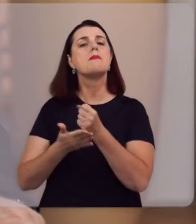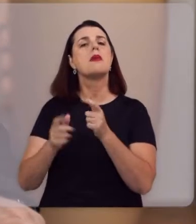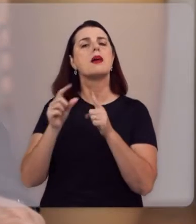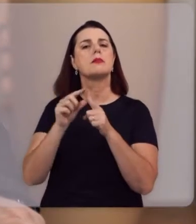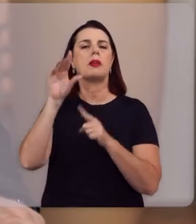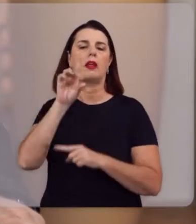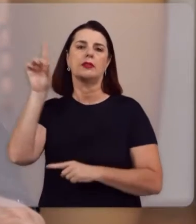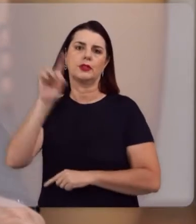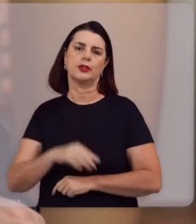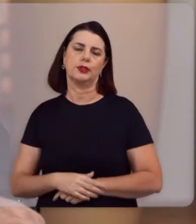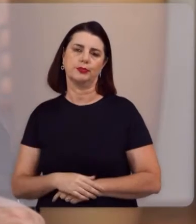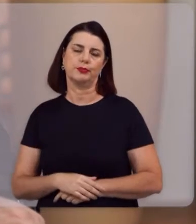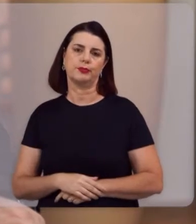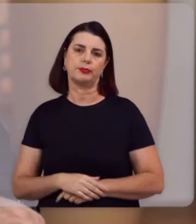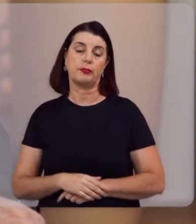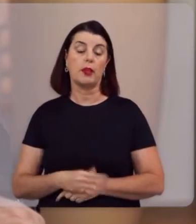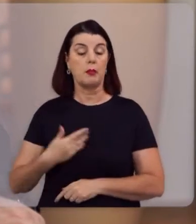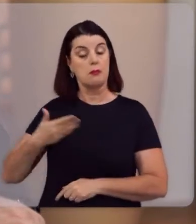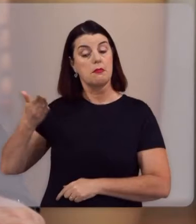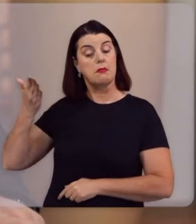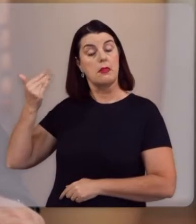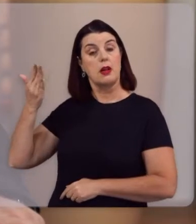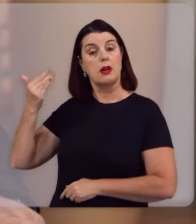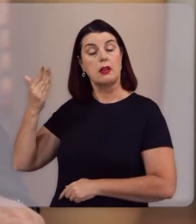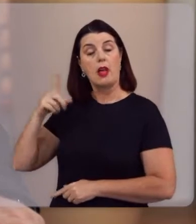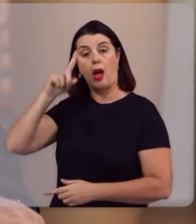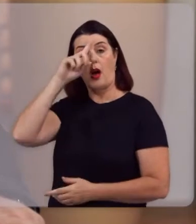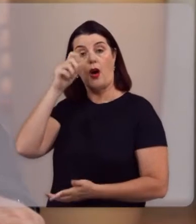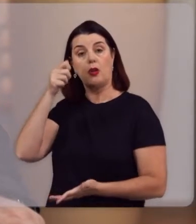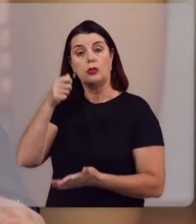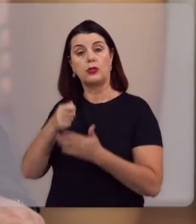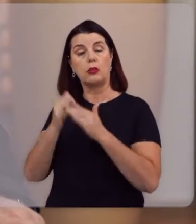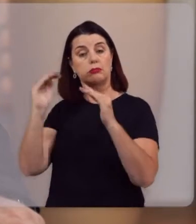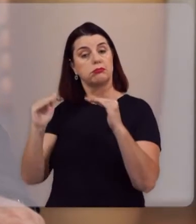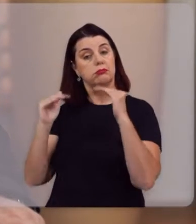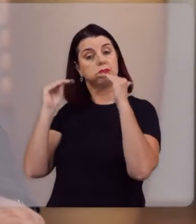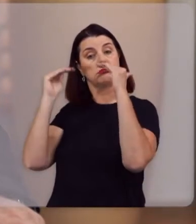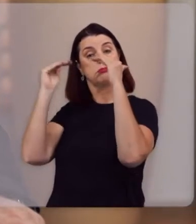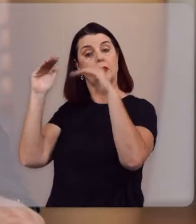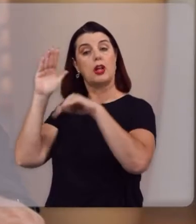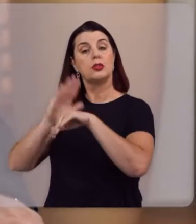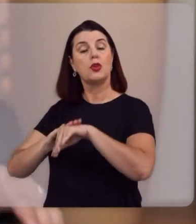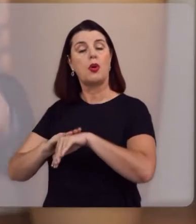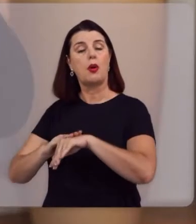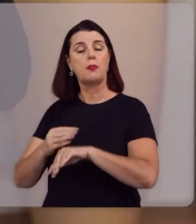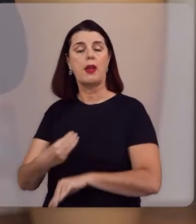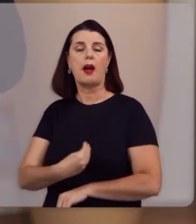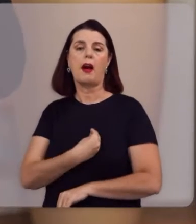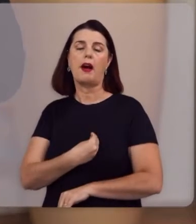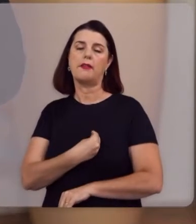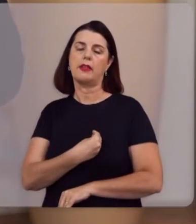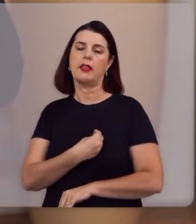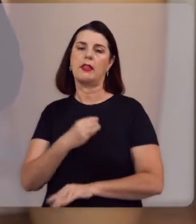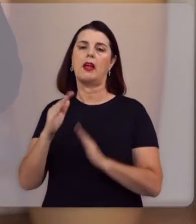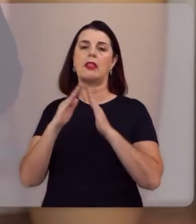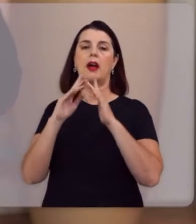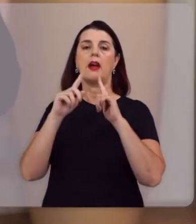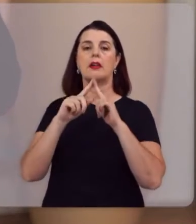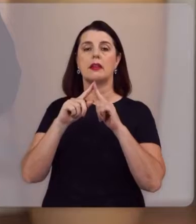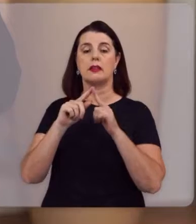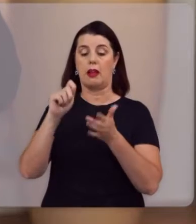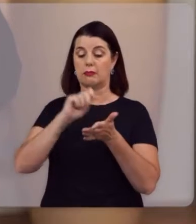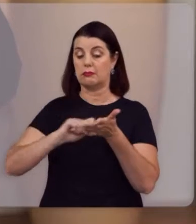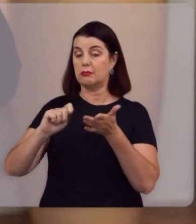Deus. E naquela época, era considerada como autoridade suprema sobre a vida da igreja, a escritura e a